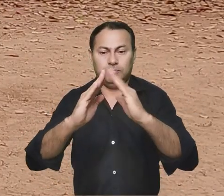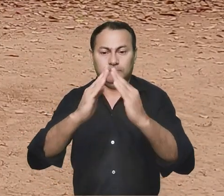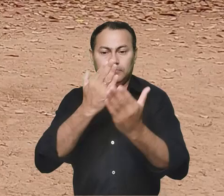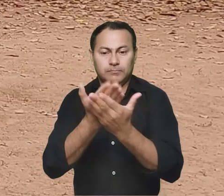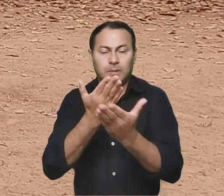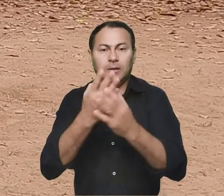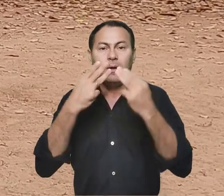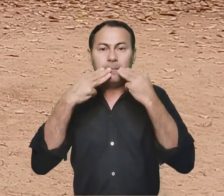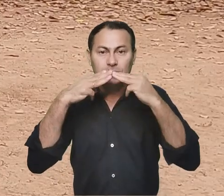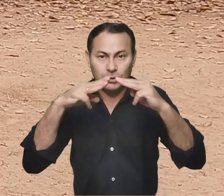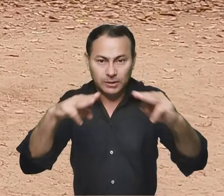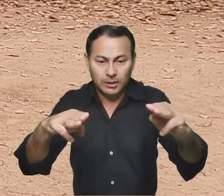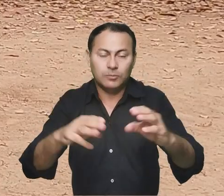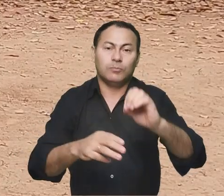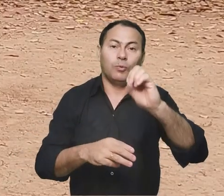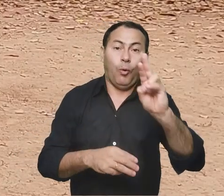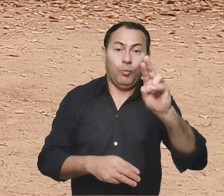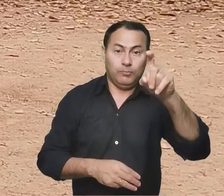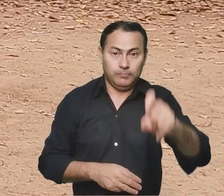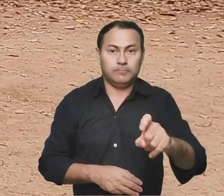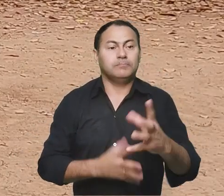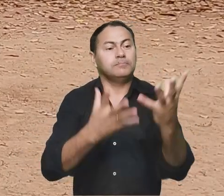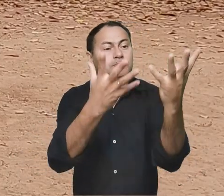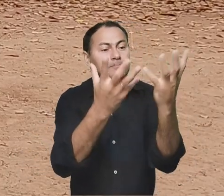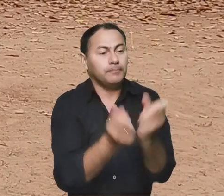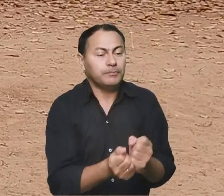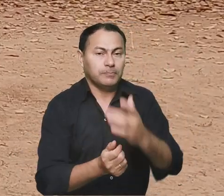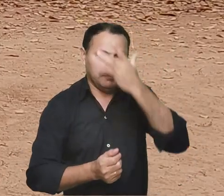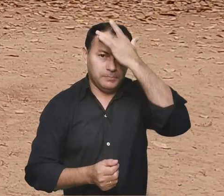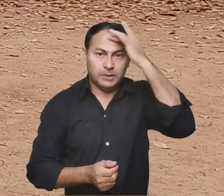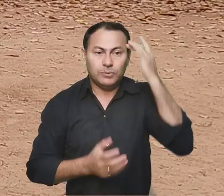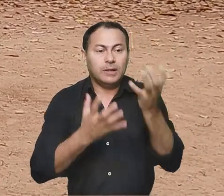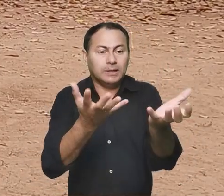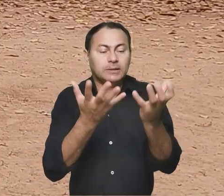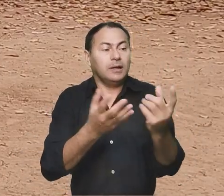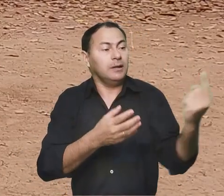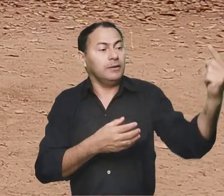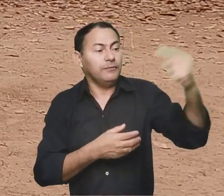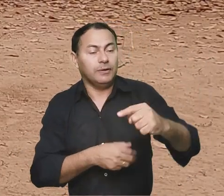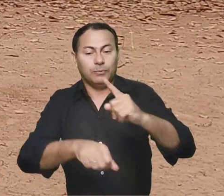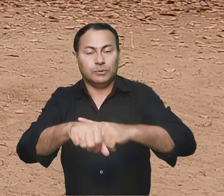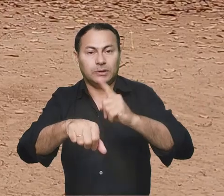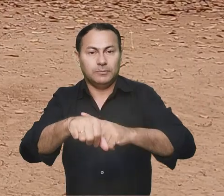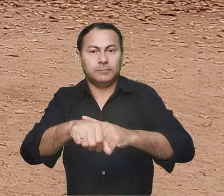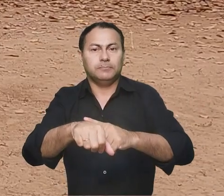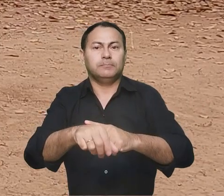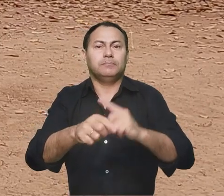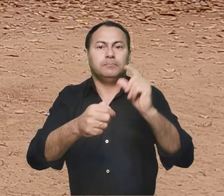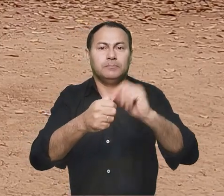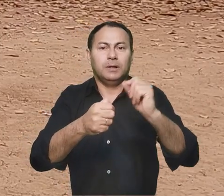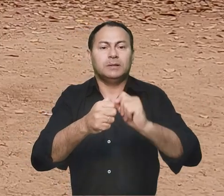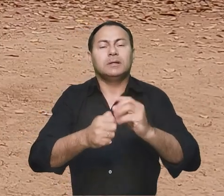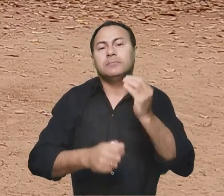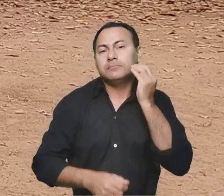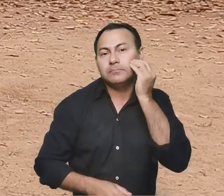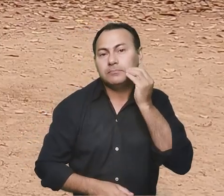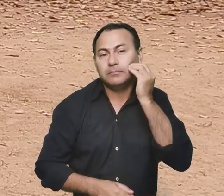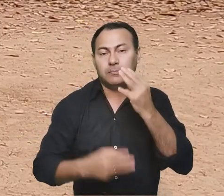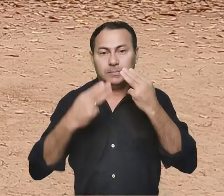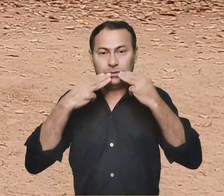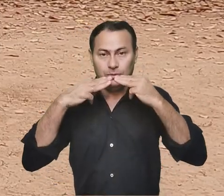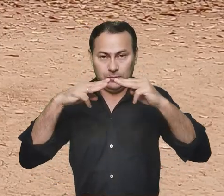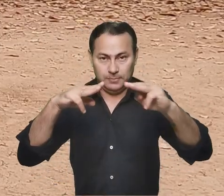uma escola de missionários, ou seja, para acolher pessoas que quisessem vir por um tempo curto e fazer a